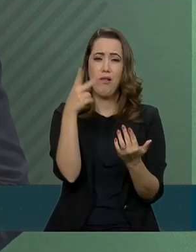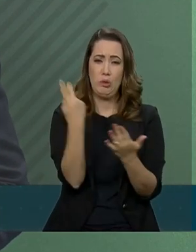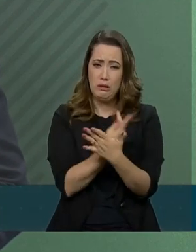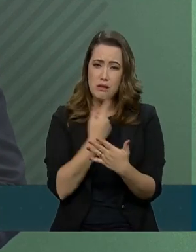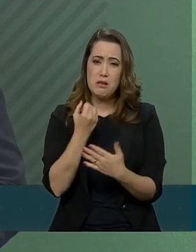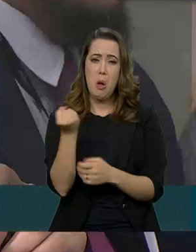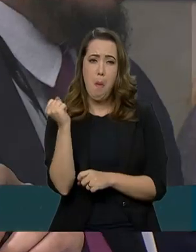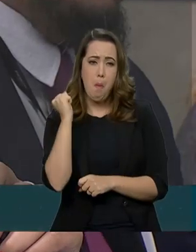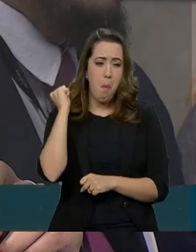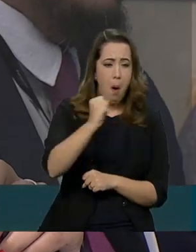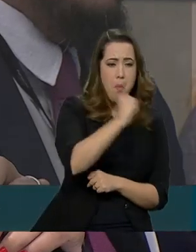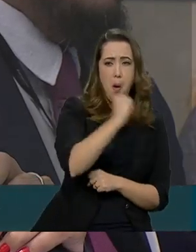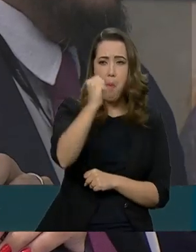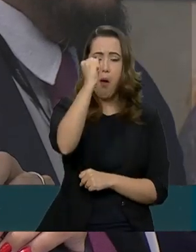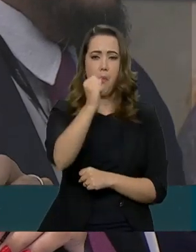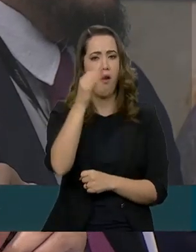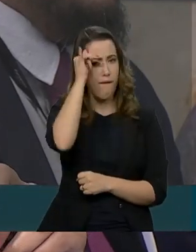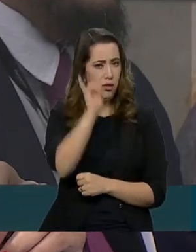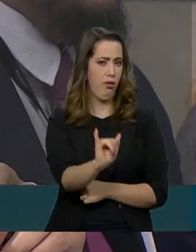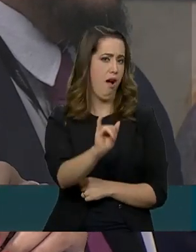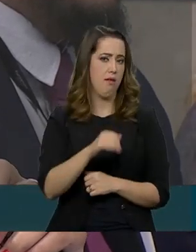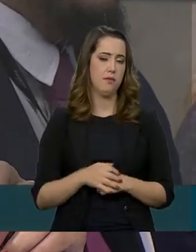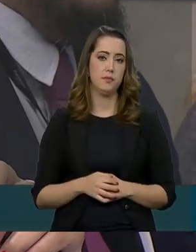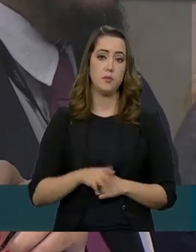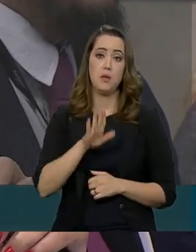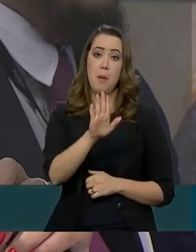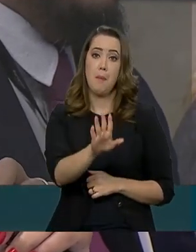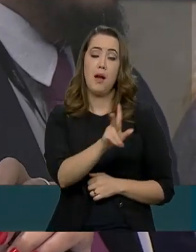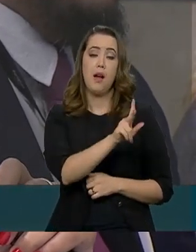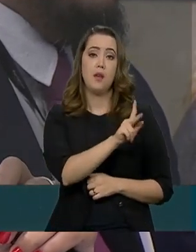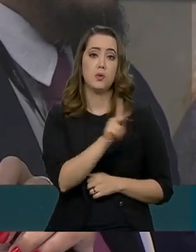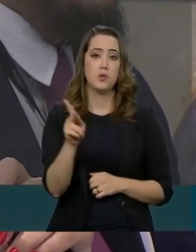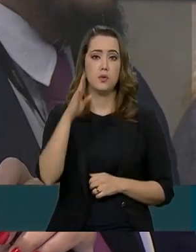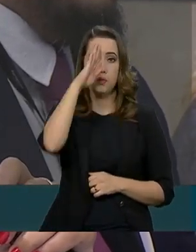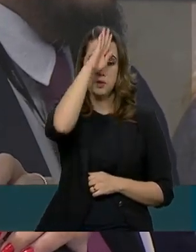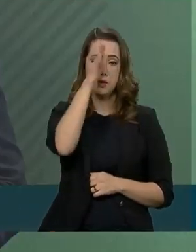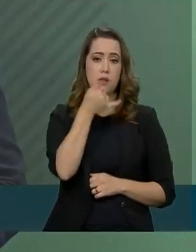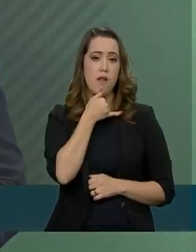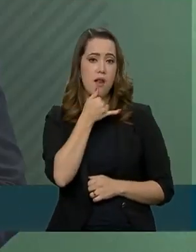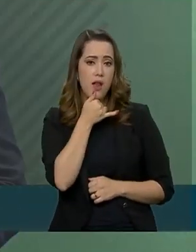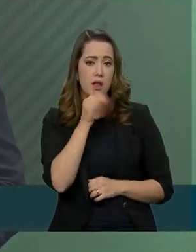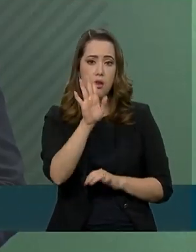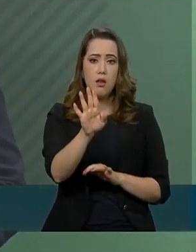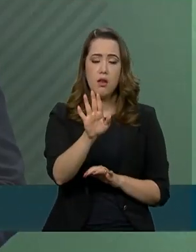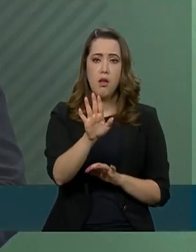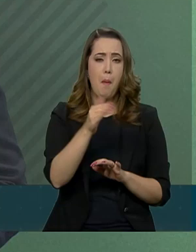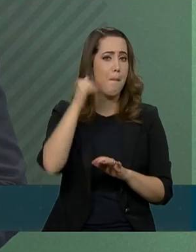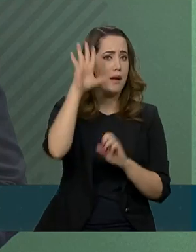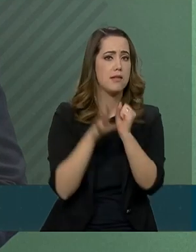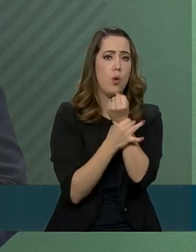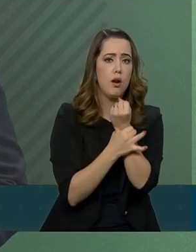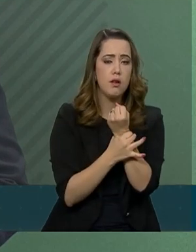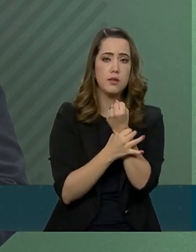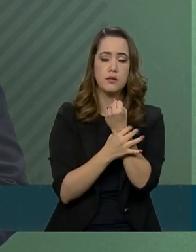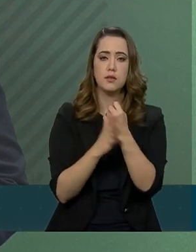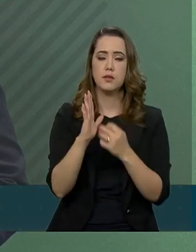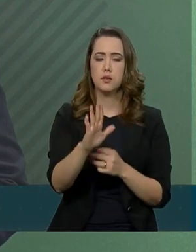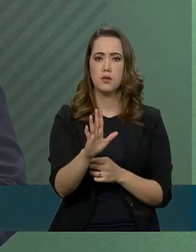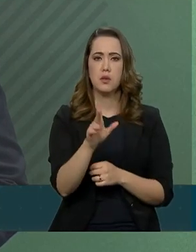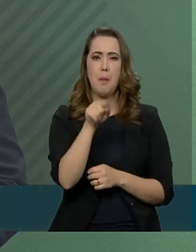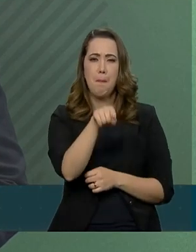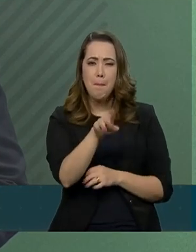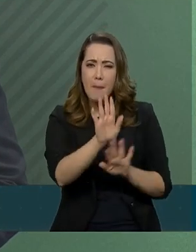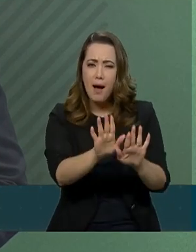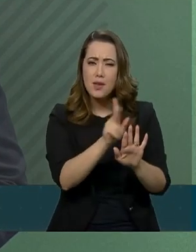repetir-se. Mas quando ele diz que, quando ele lamenta que não tem uma pessoa armada para atirar nesse morador de rua, esse